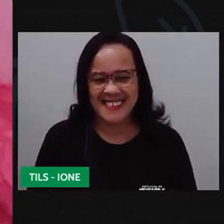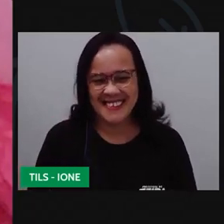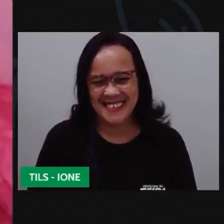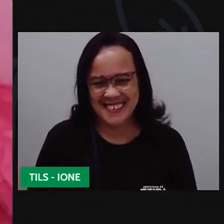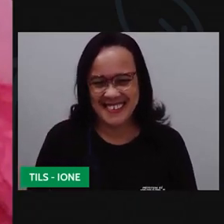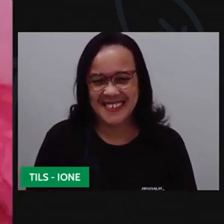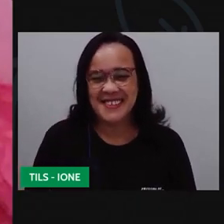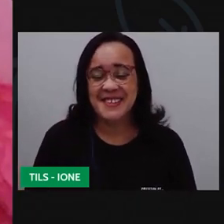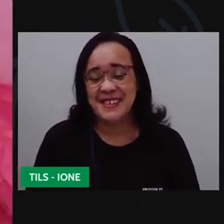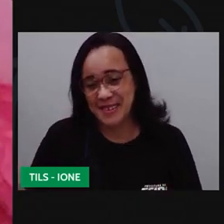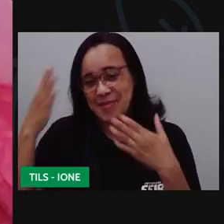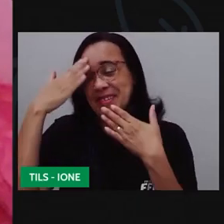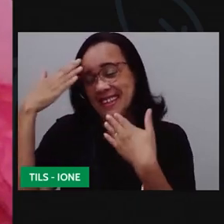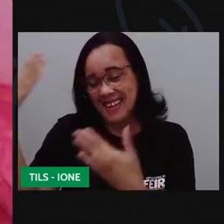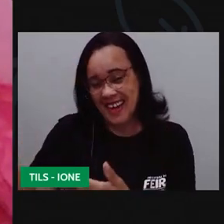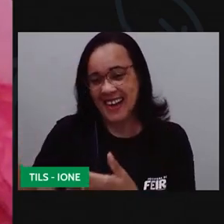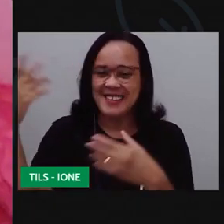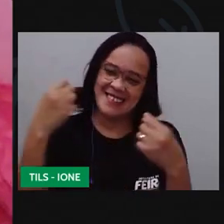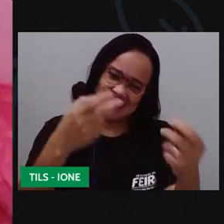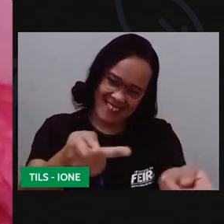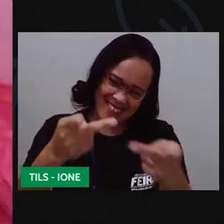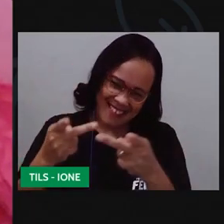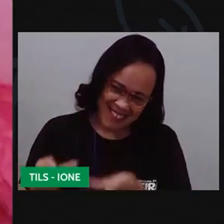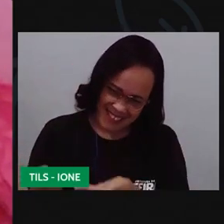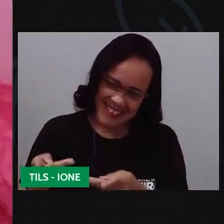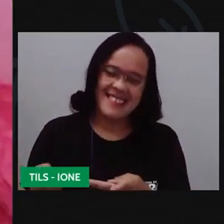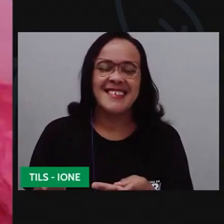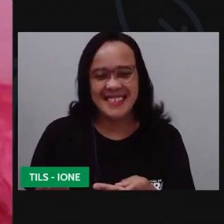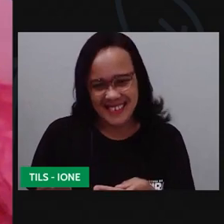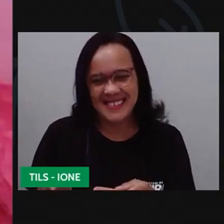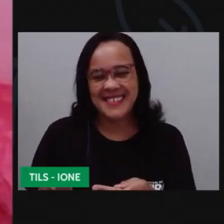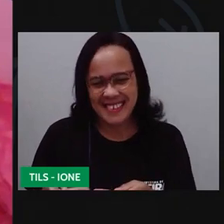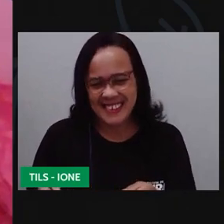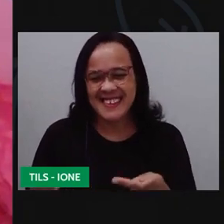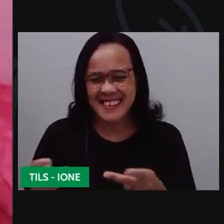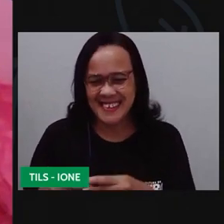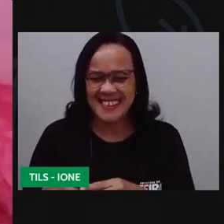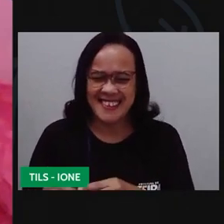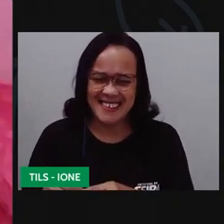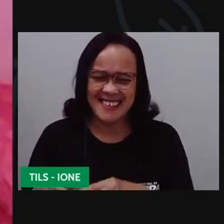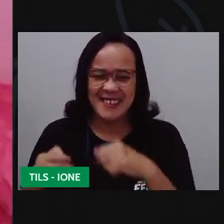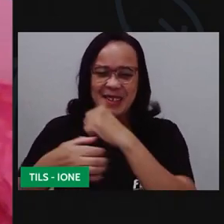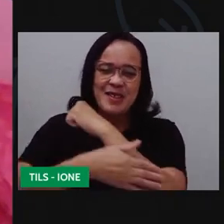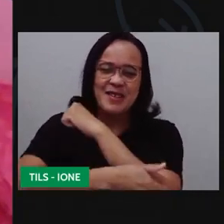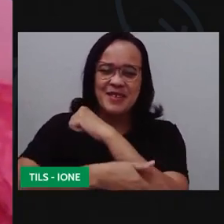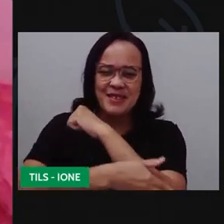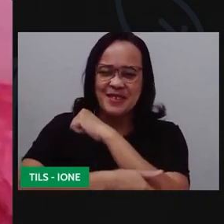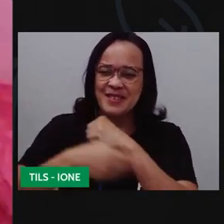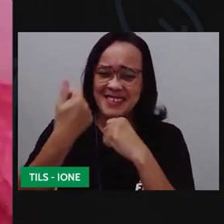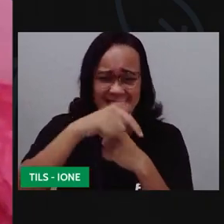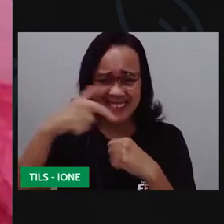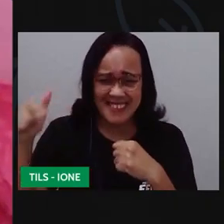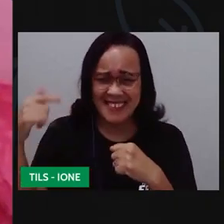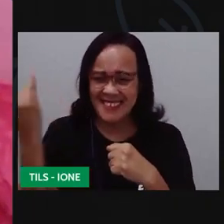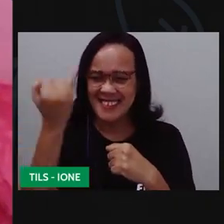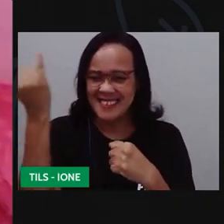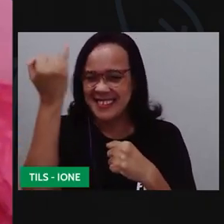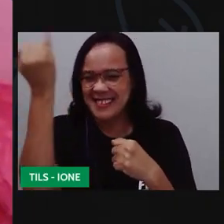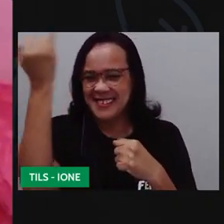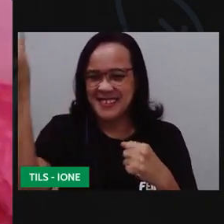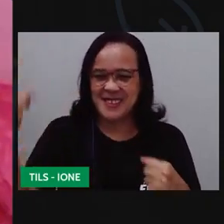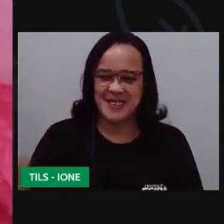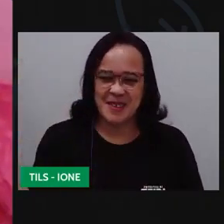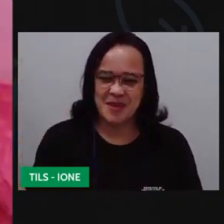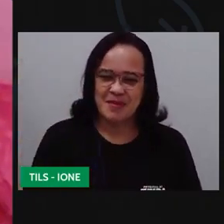para você porque você é visita pra não deixar ficar com ciúme que isso é importante ó Pro Maria vai fazer